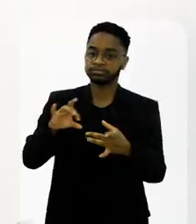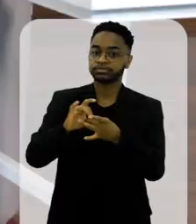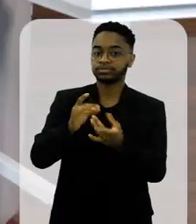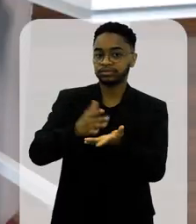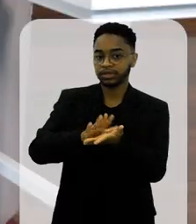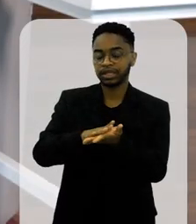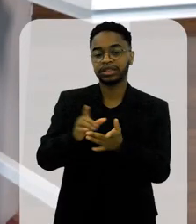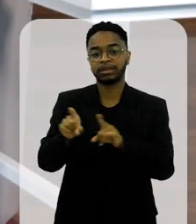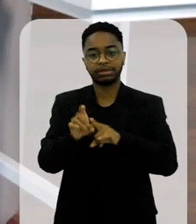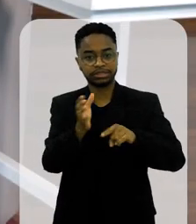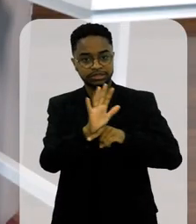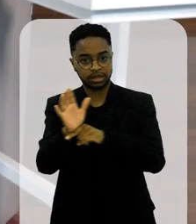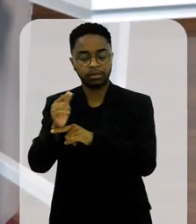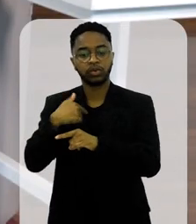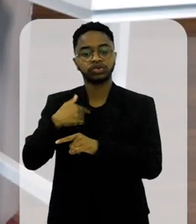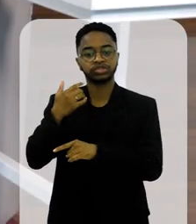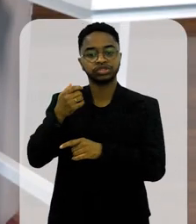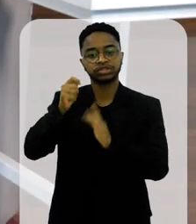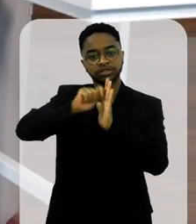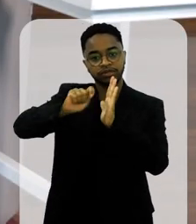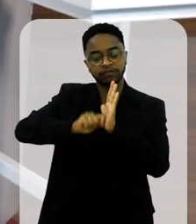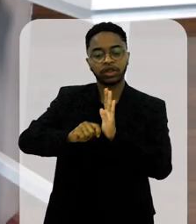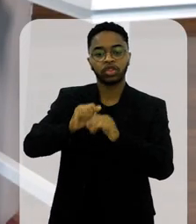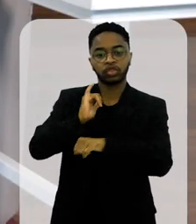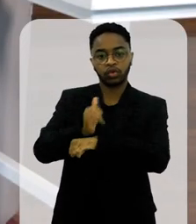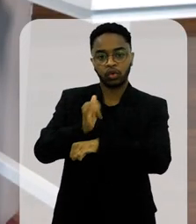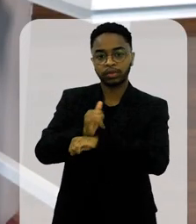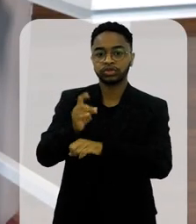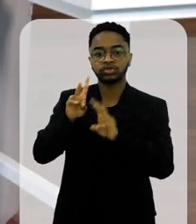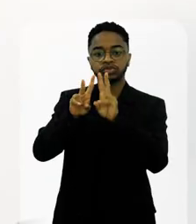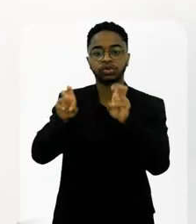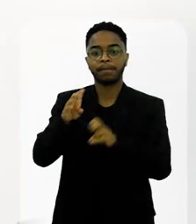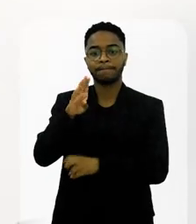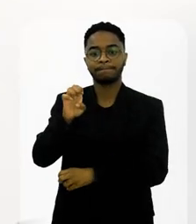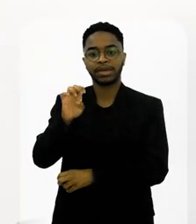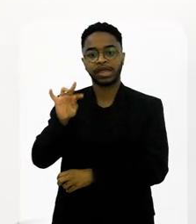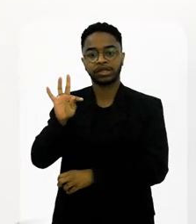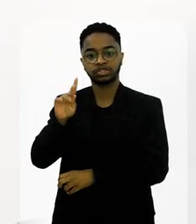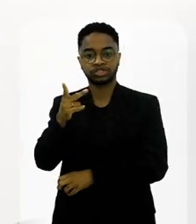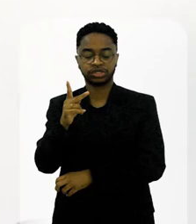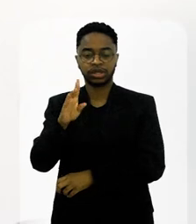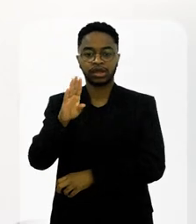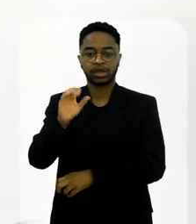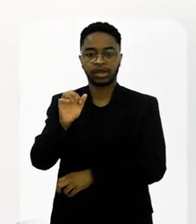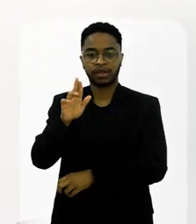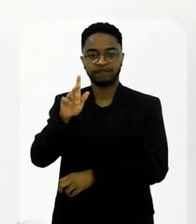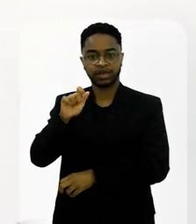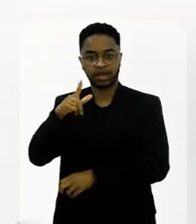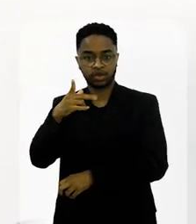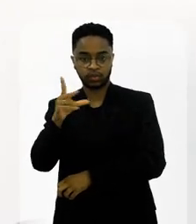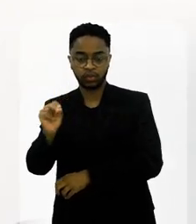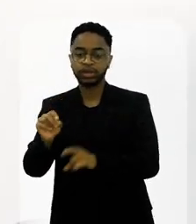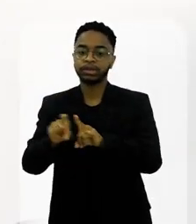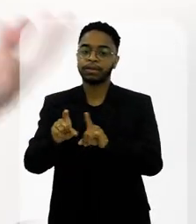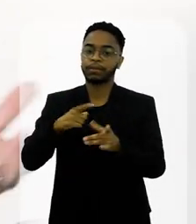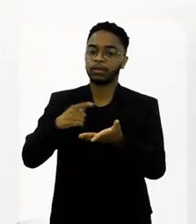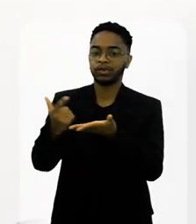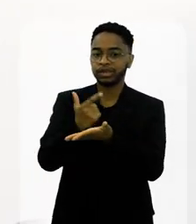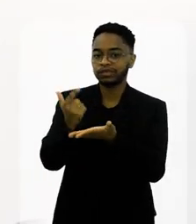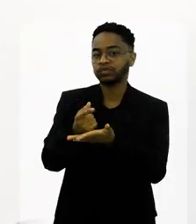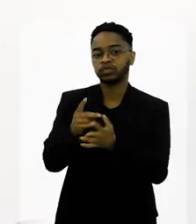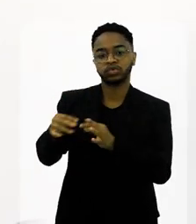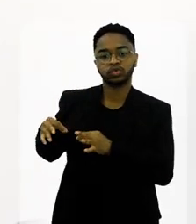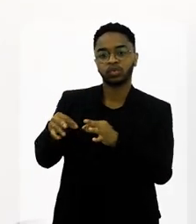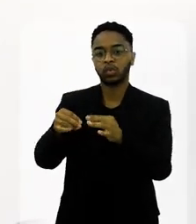trabalho. Quando eu fui fazer cinema, eu escrevi um documentário sobre a Bete Carvalho, então eu trago o samba também para o cinema. Então, meus livros,